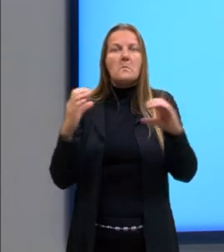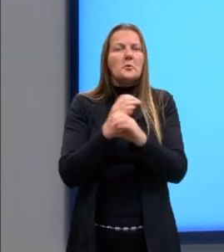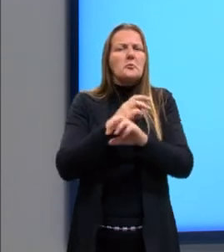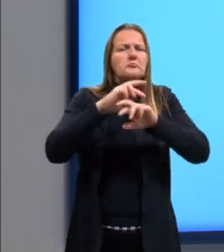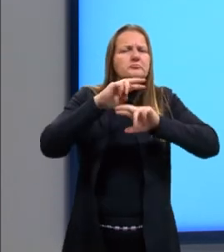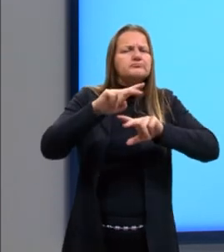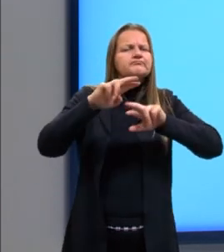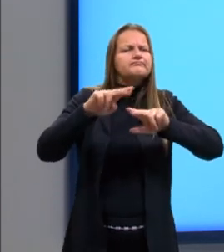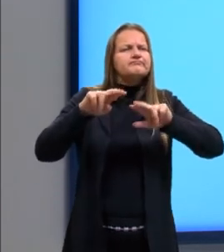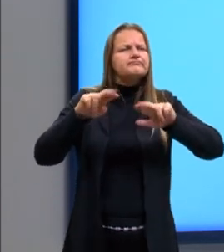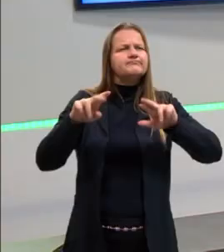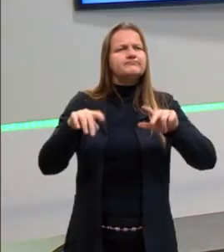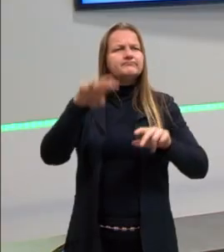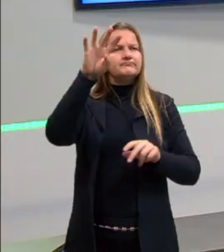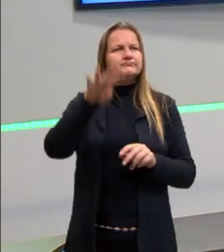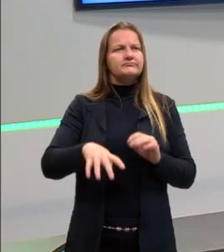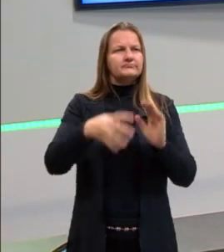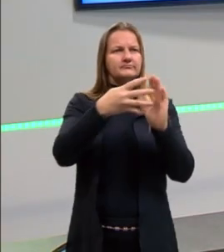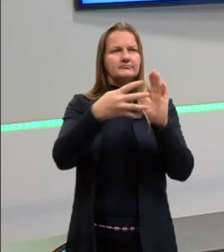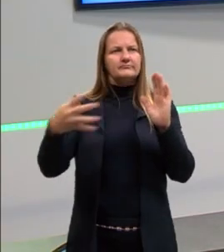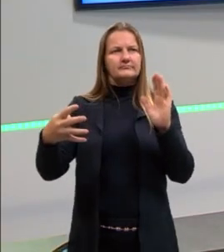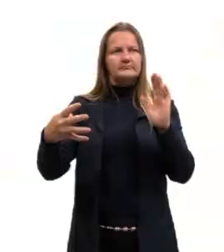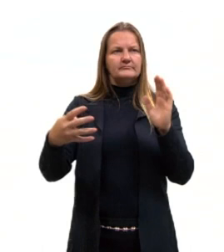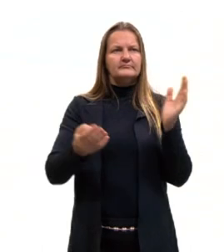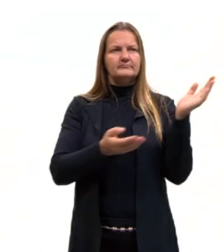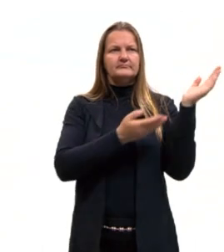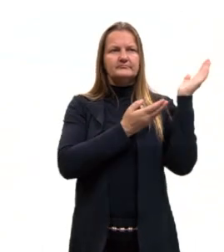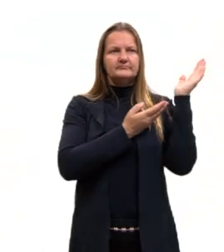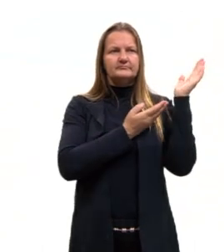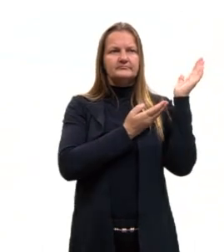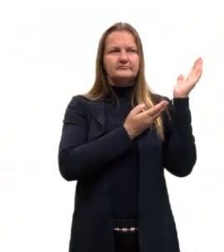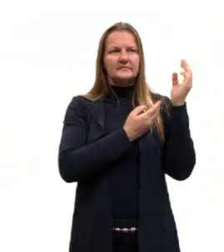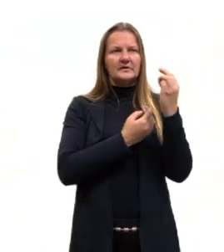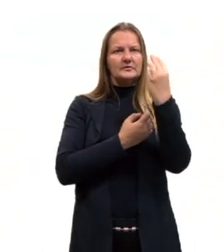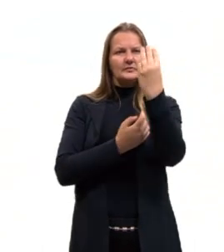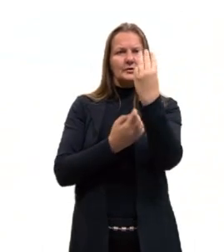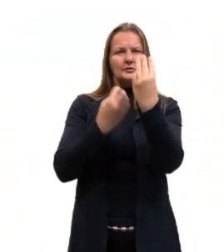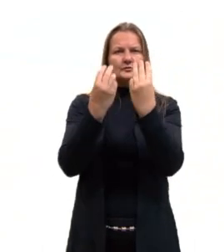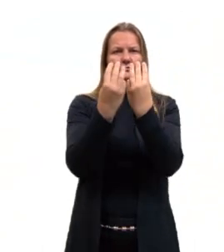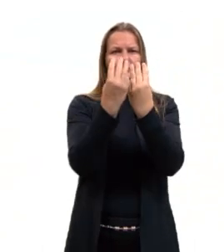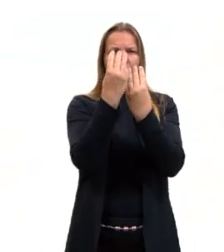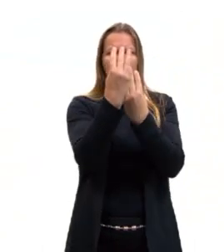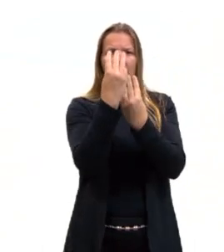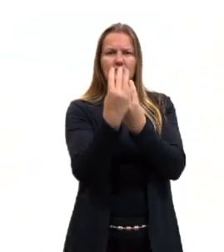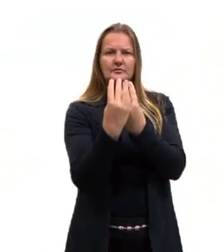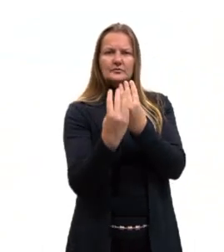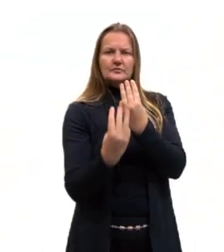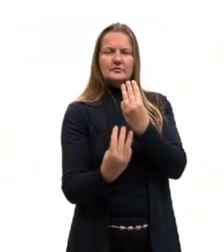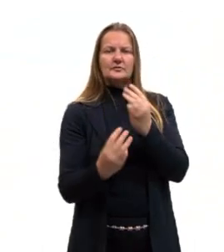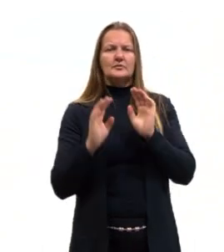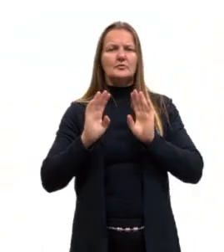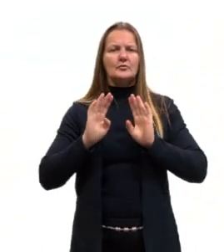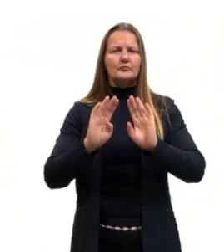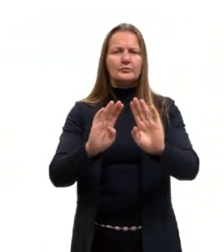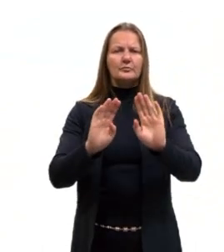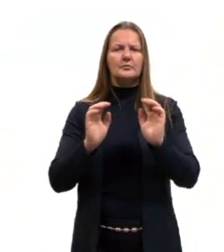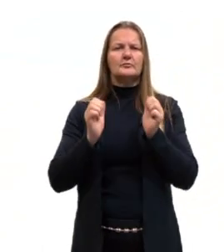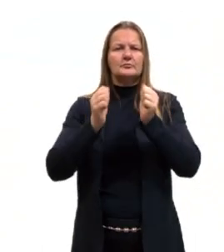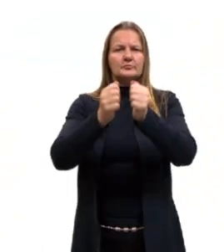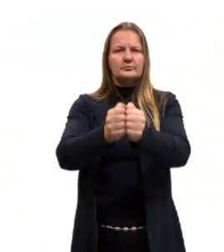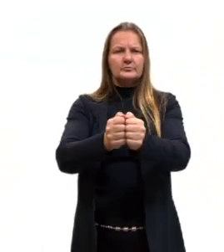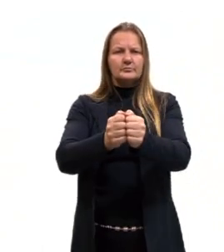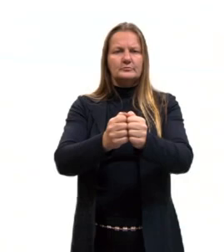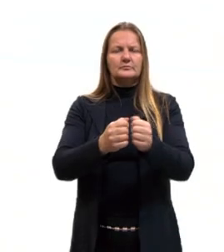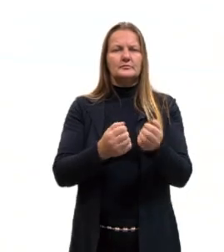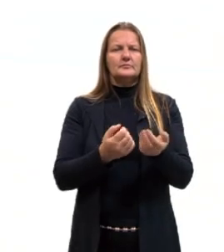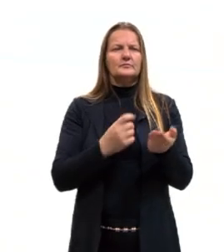Tudo isso aqui são as trincas de bases, os códons que podem ser formados. Claro que tem